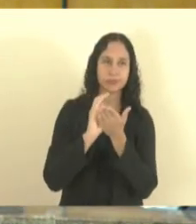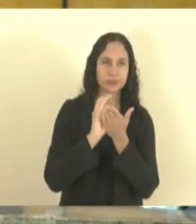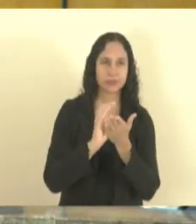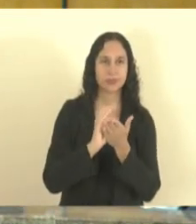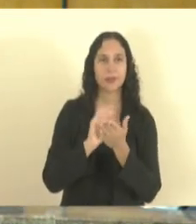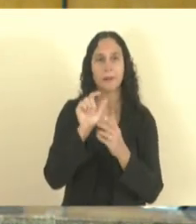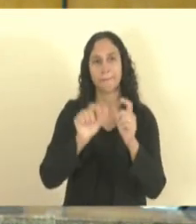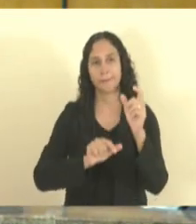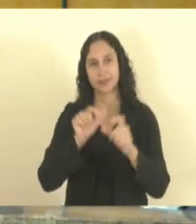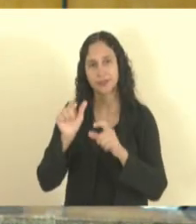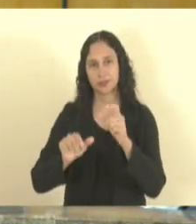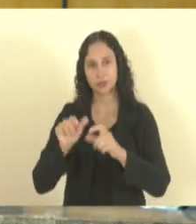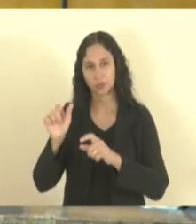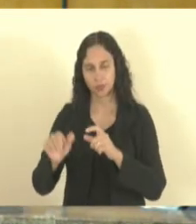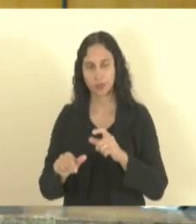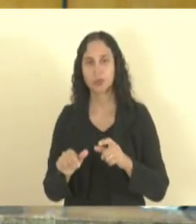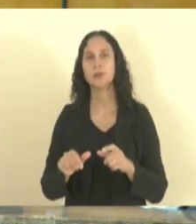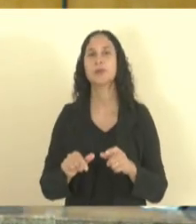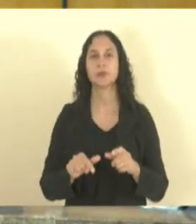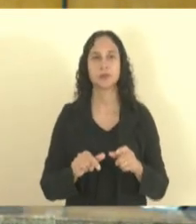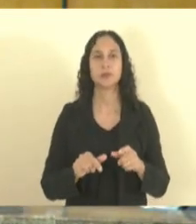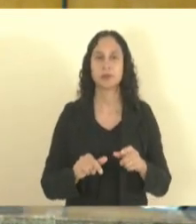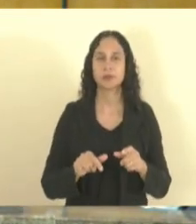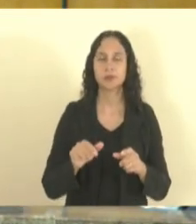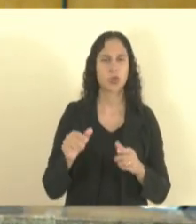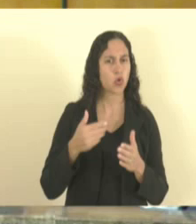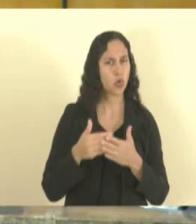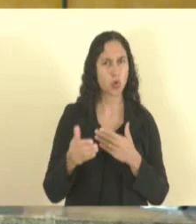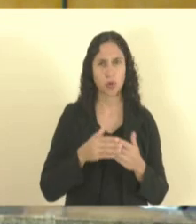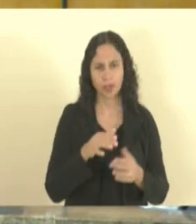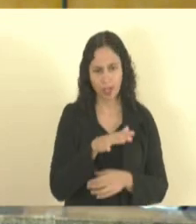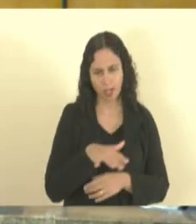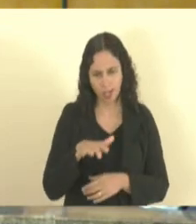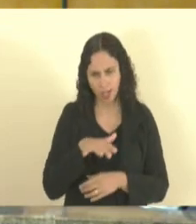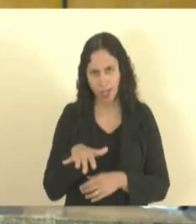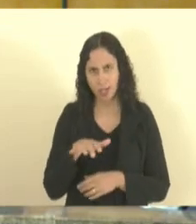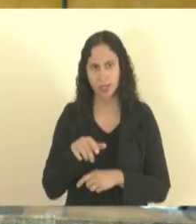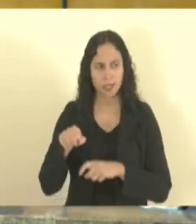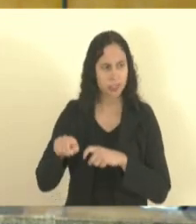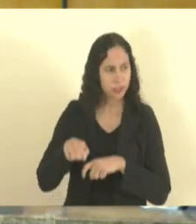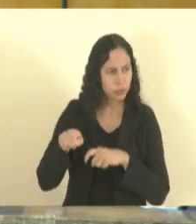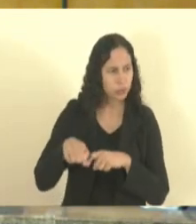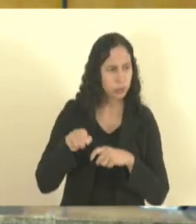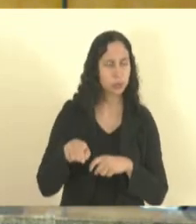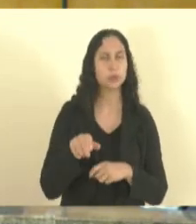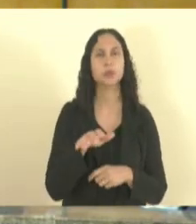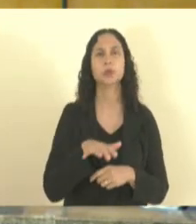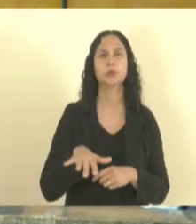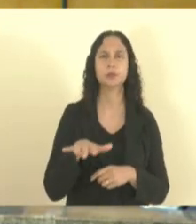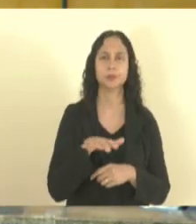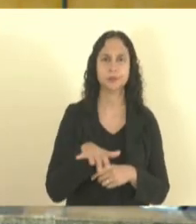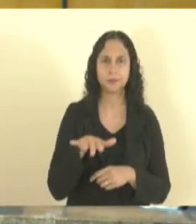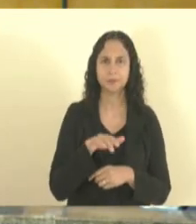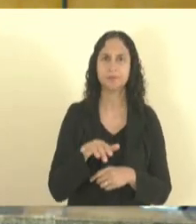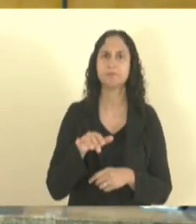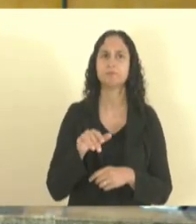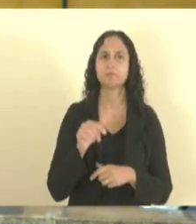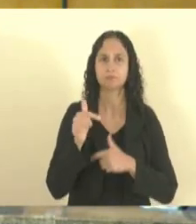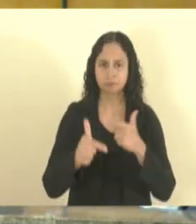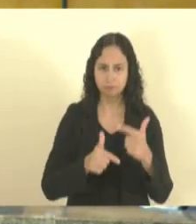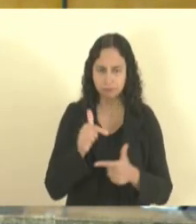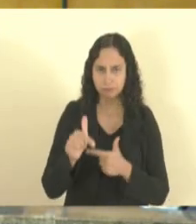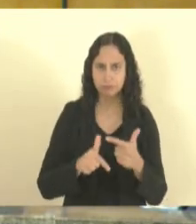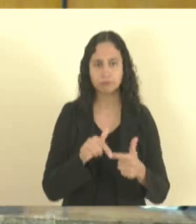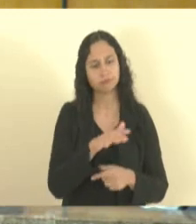os empreendedores sejam eles de qualquer setor da agricultura empreendedores do setor de serviços do